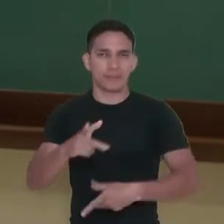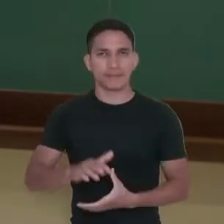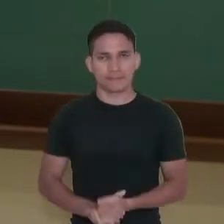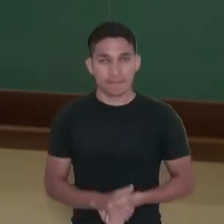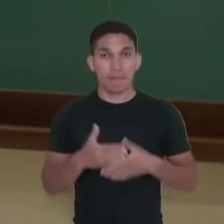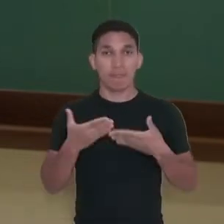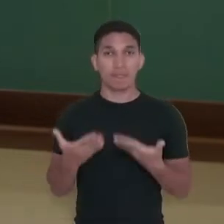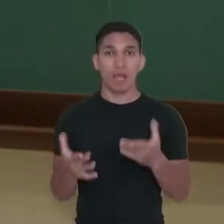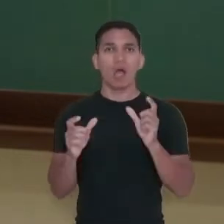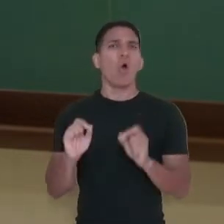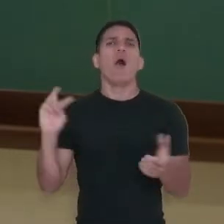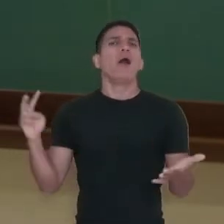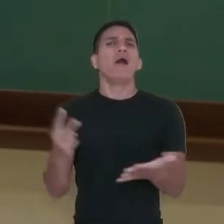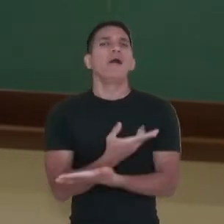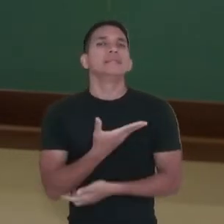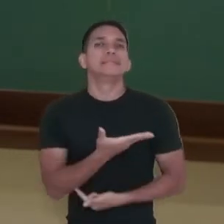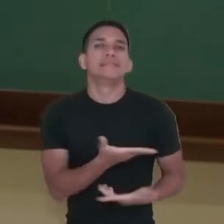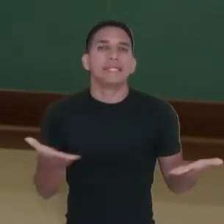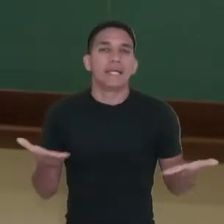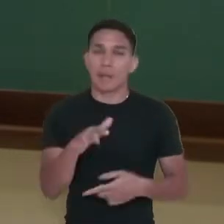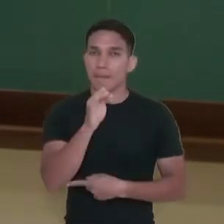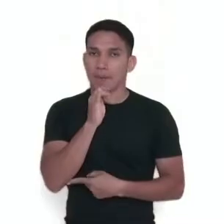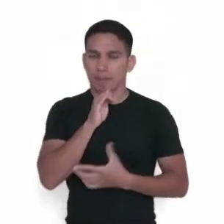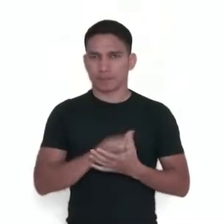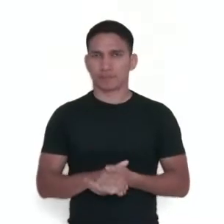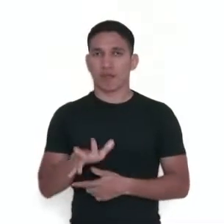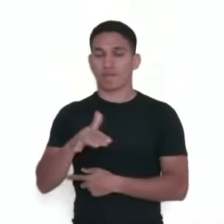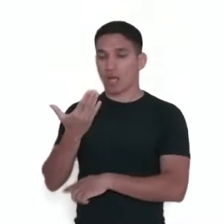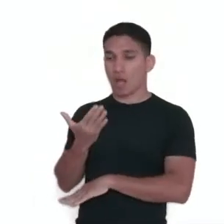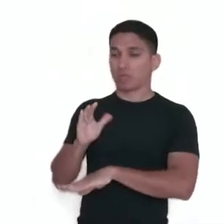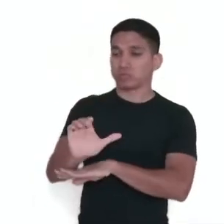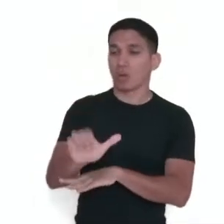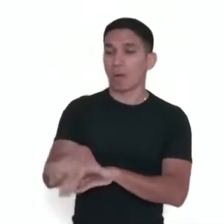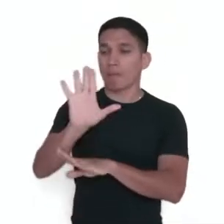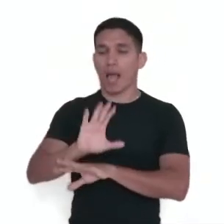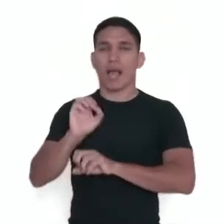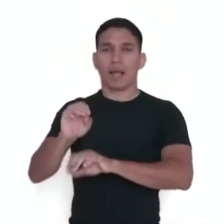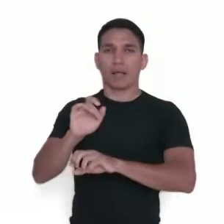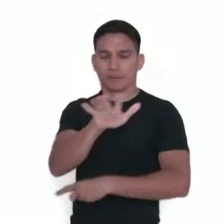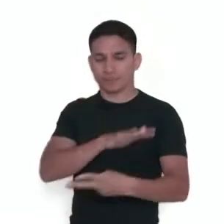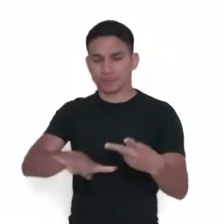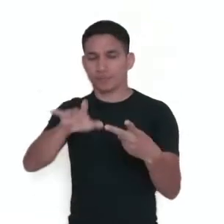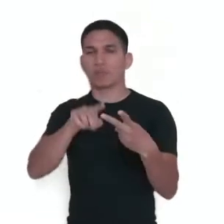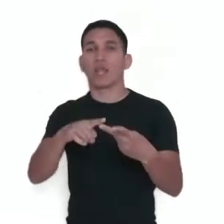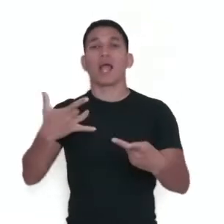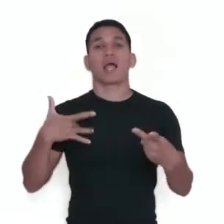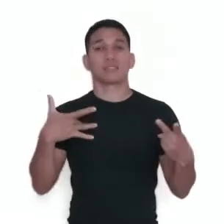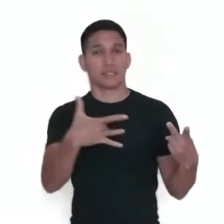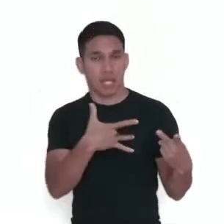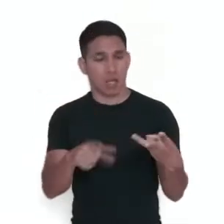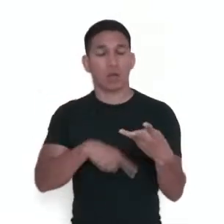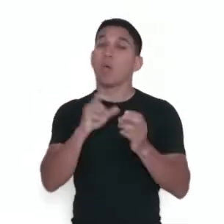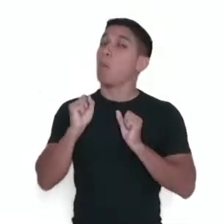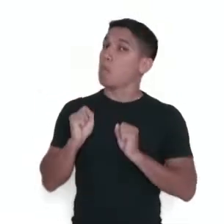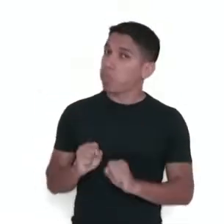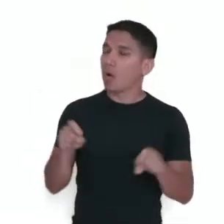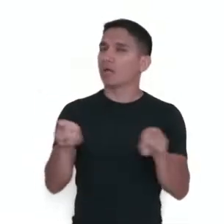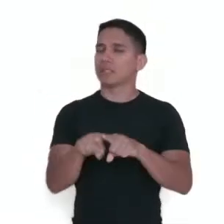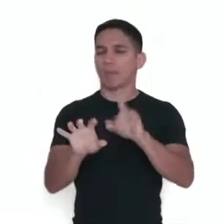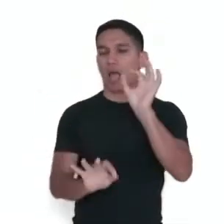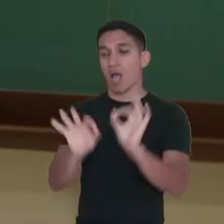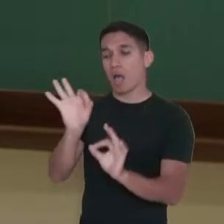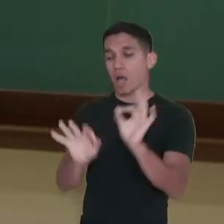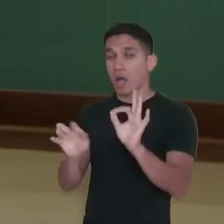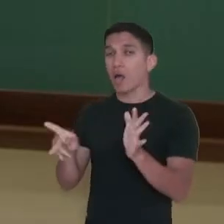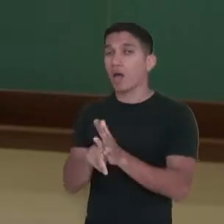E aí o que que vai acontecer? Por exemplo, investimentos em educação, em saúde, podem ser planejados